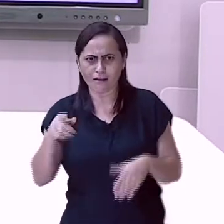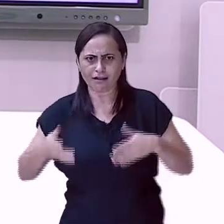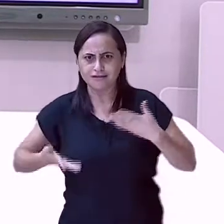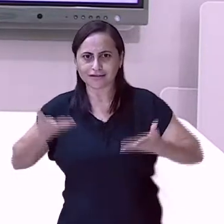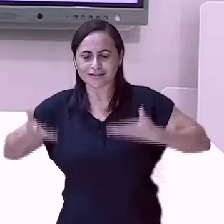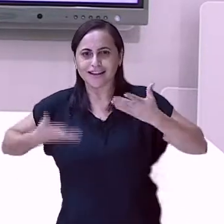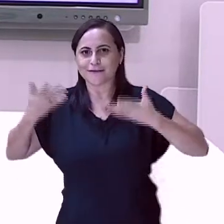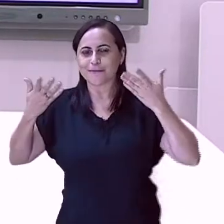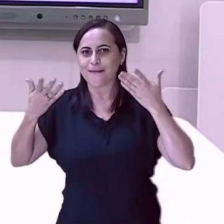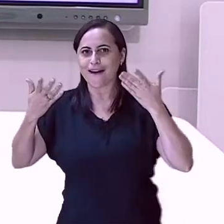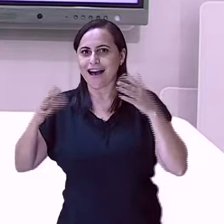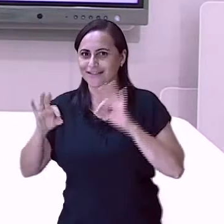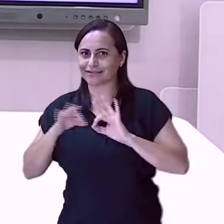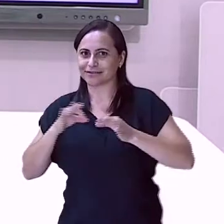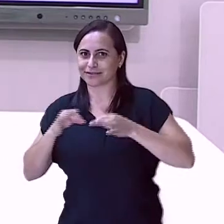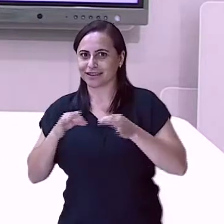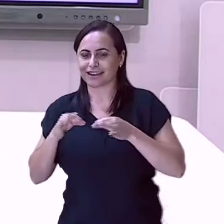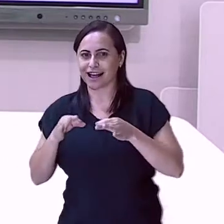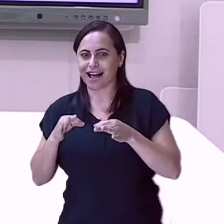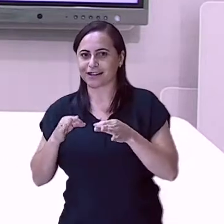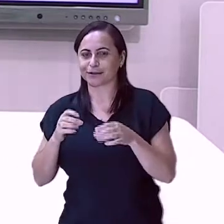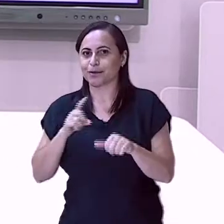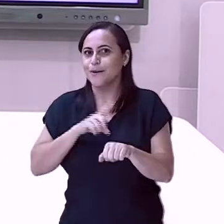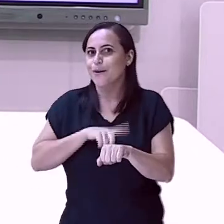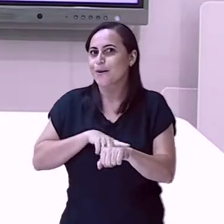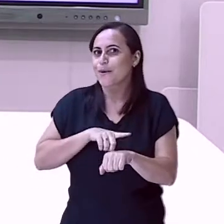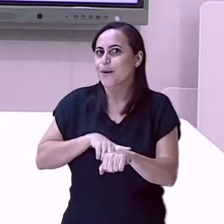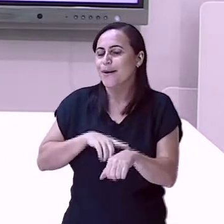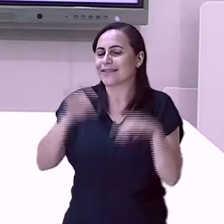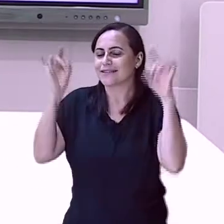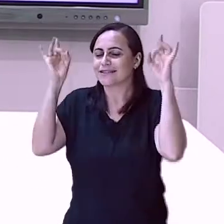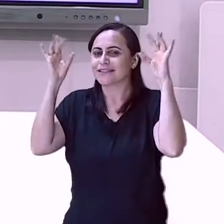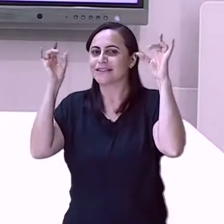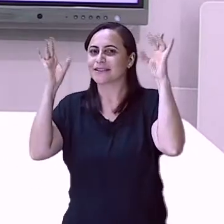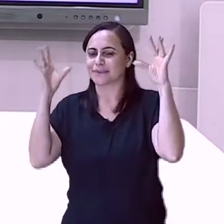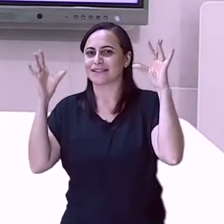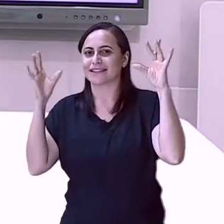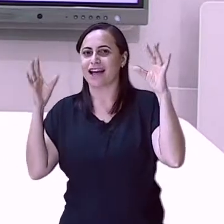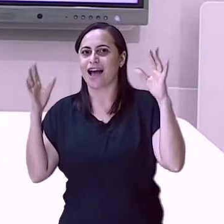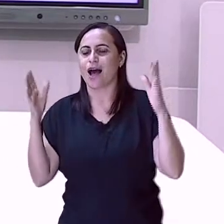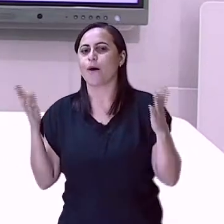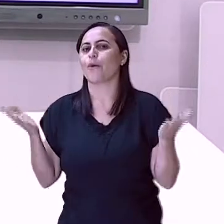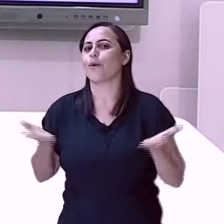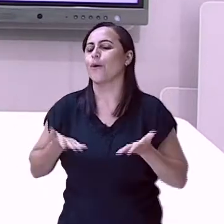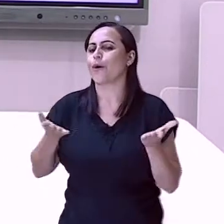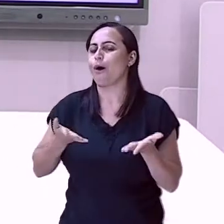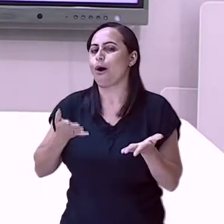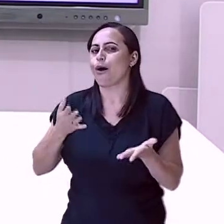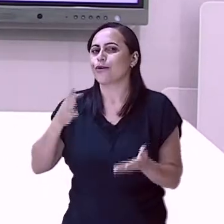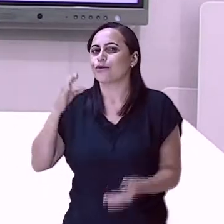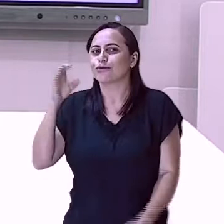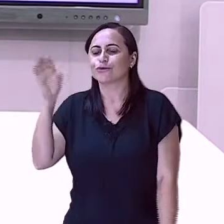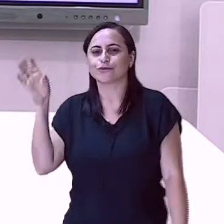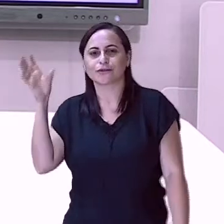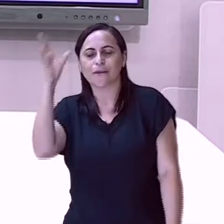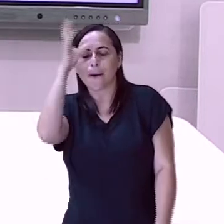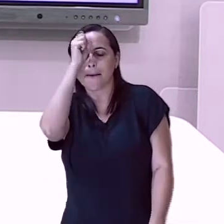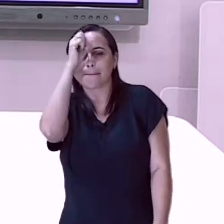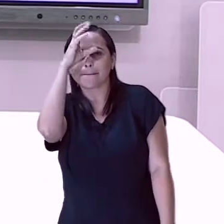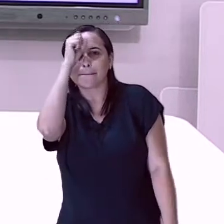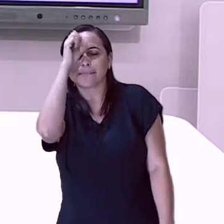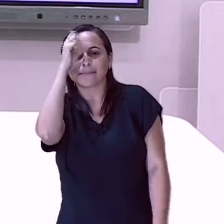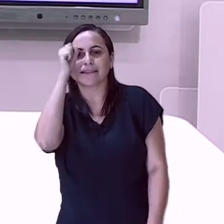Preparadas? Mais um momento especial, mais um encontro com muito conhecimento. Hoje nós vamos